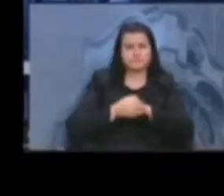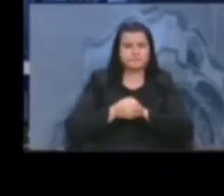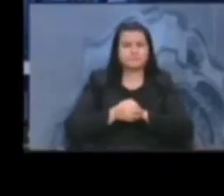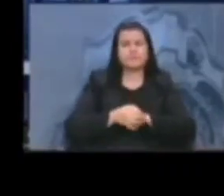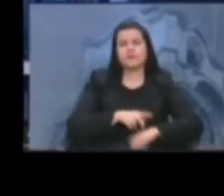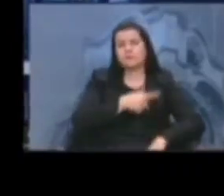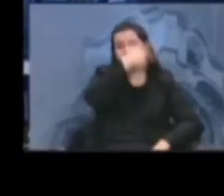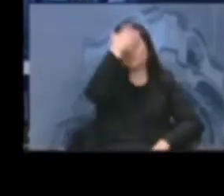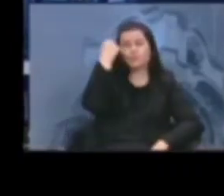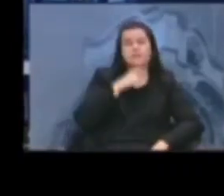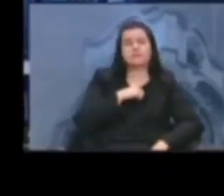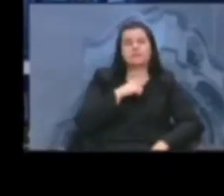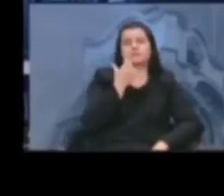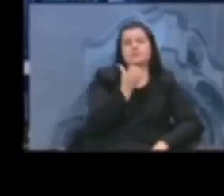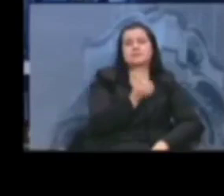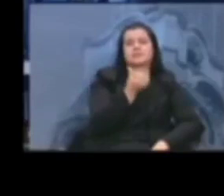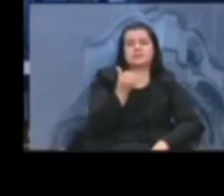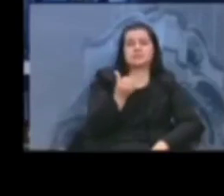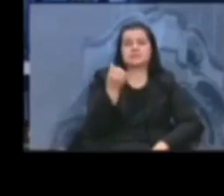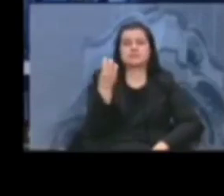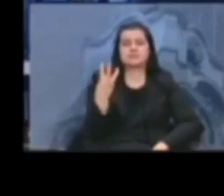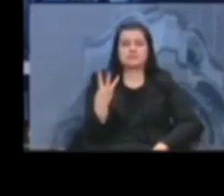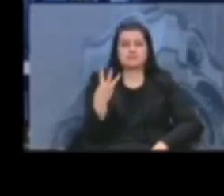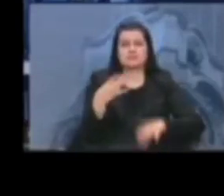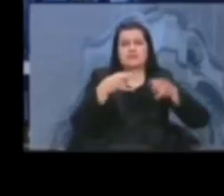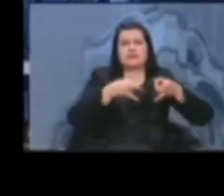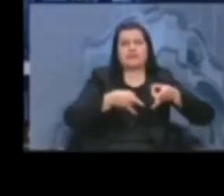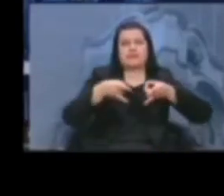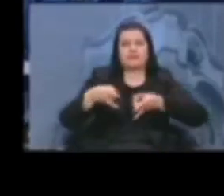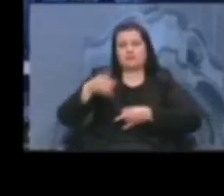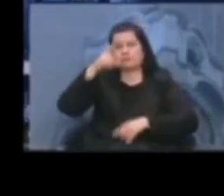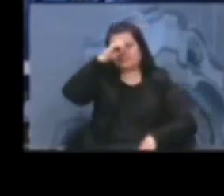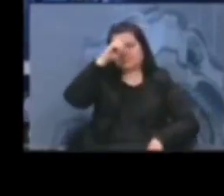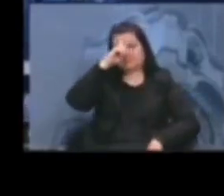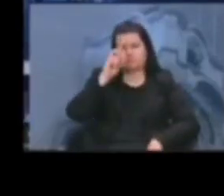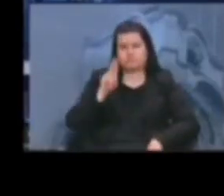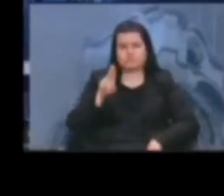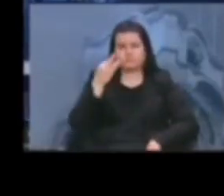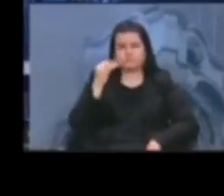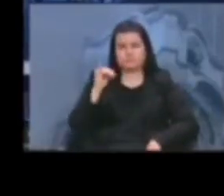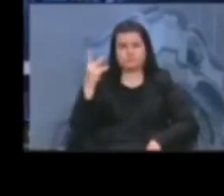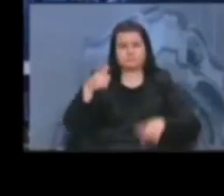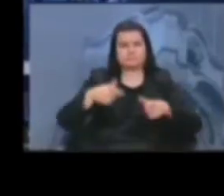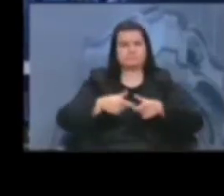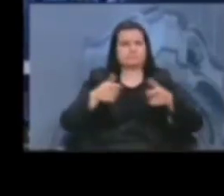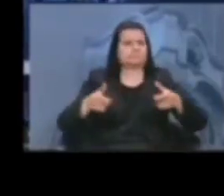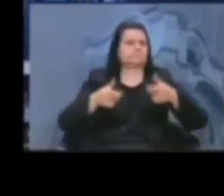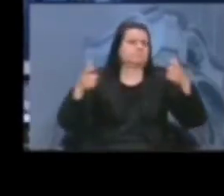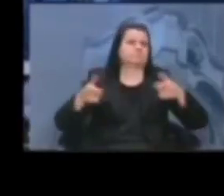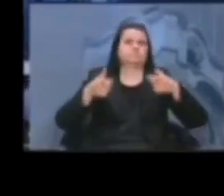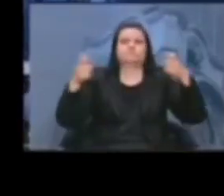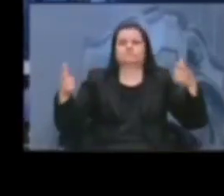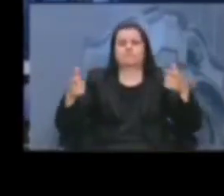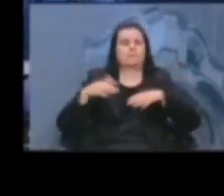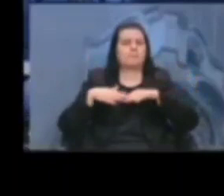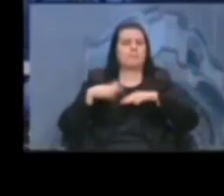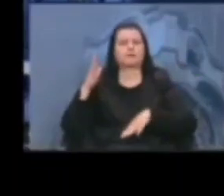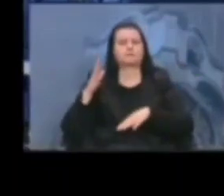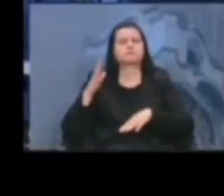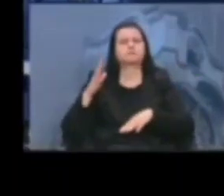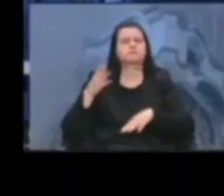possui 663 leitos de UTI, que ela foi ampliando indiscriminadamente para